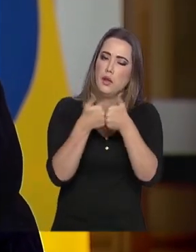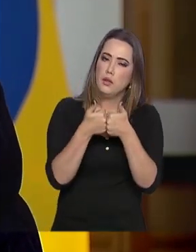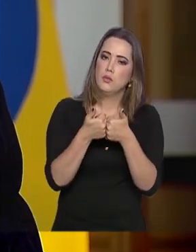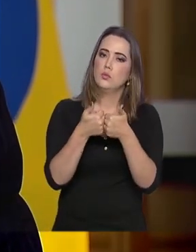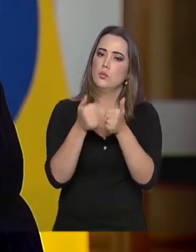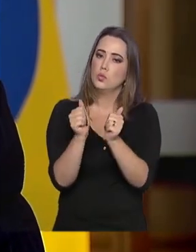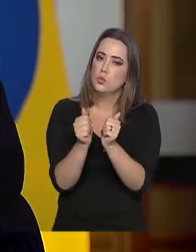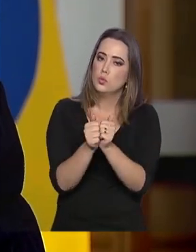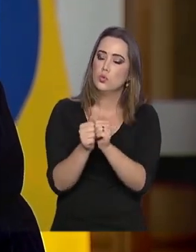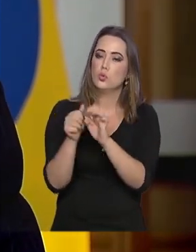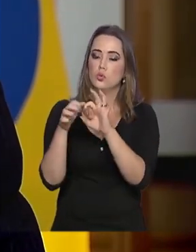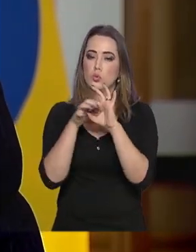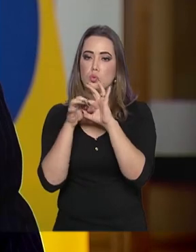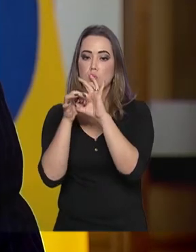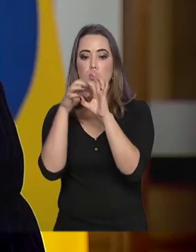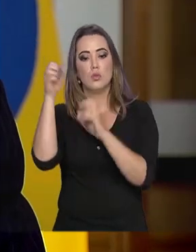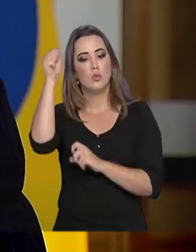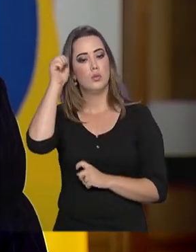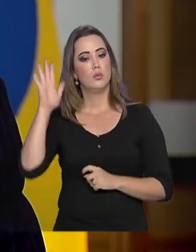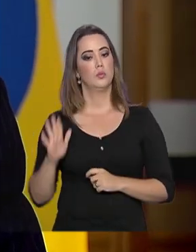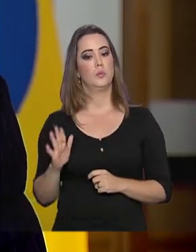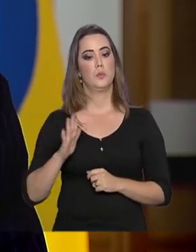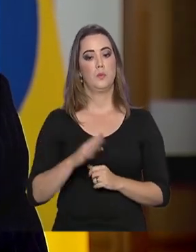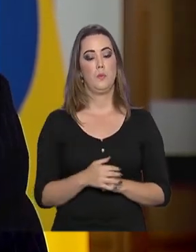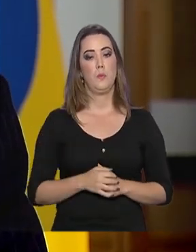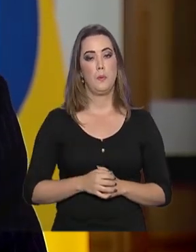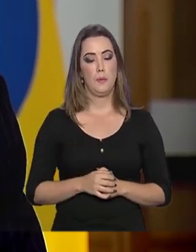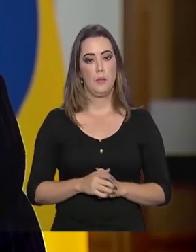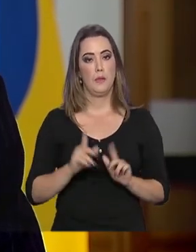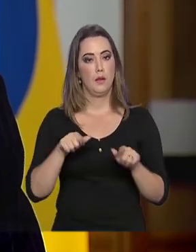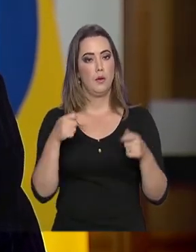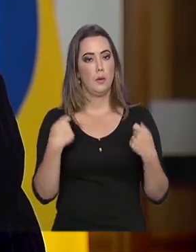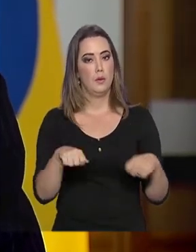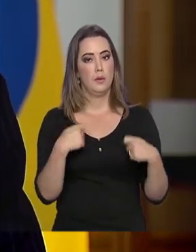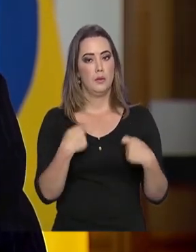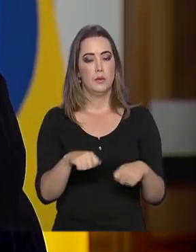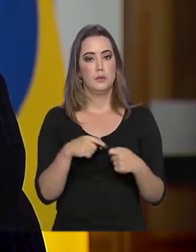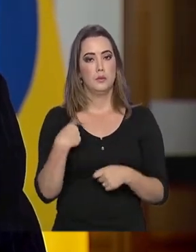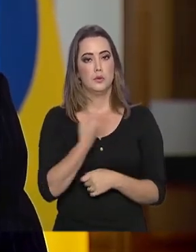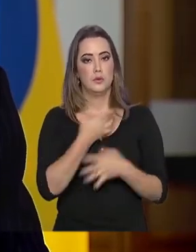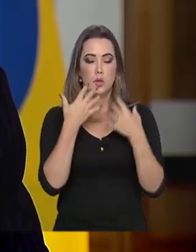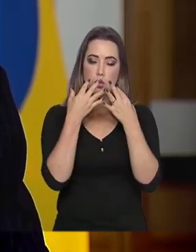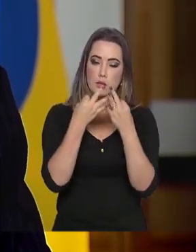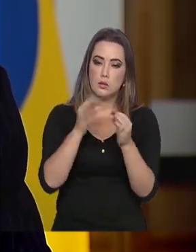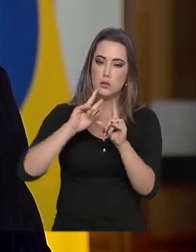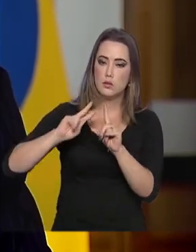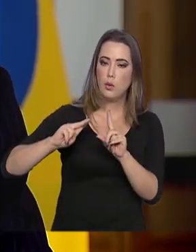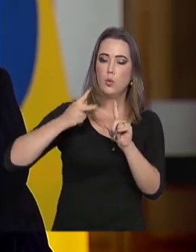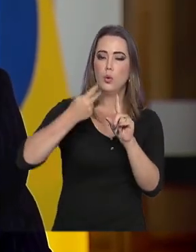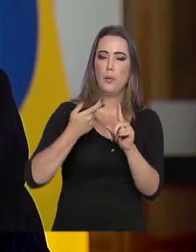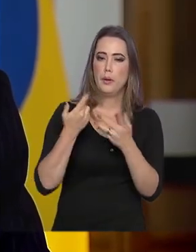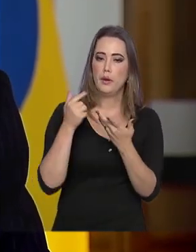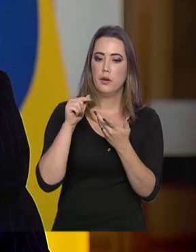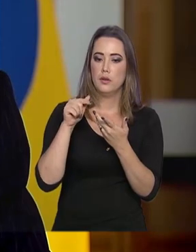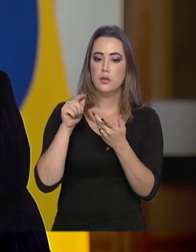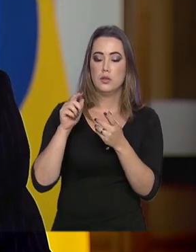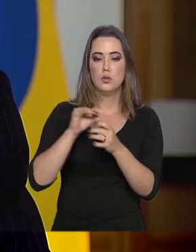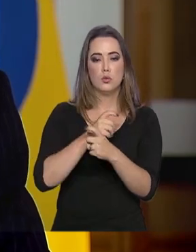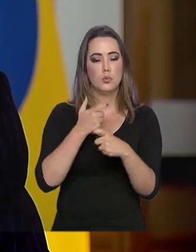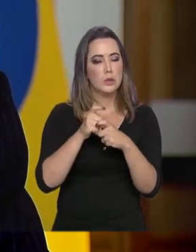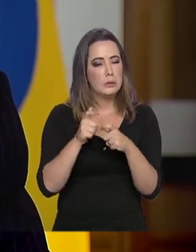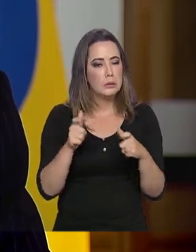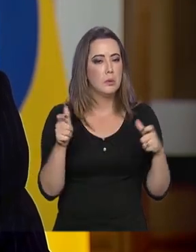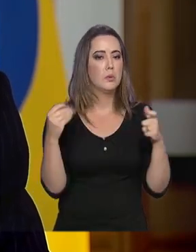na África como um todo. Então, é preciso que tenhamos a atenção redobrada sobre as imensas oportunidades